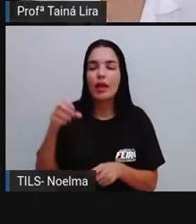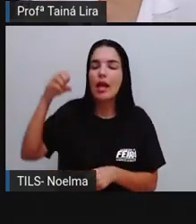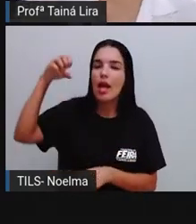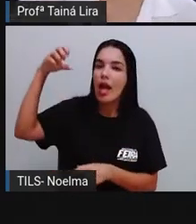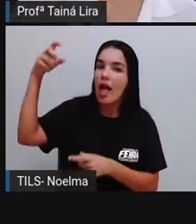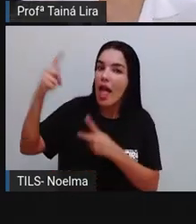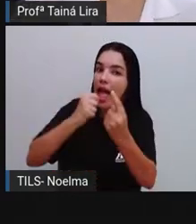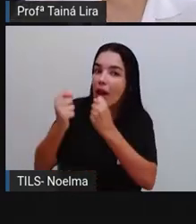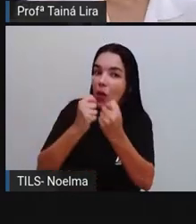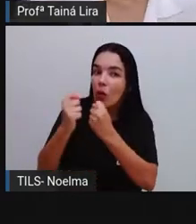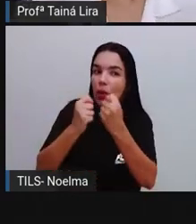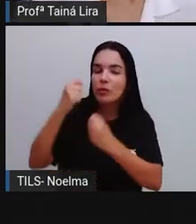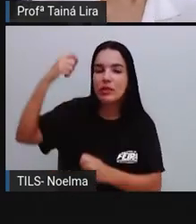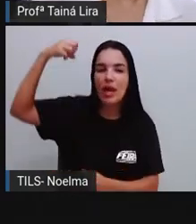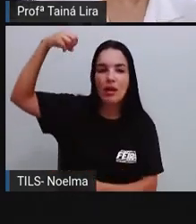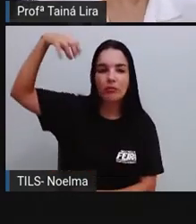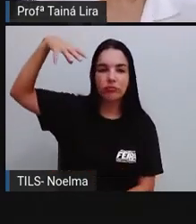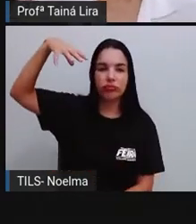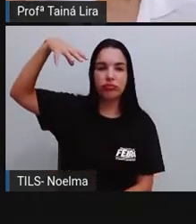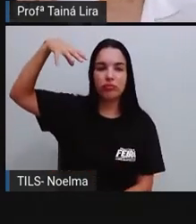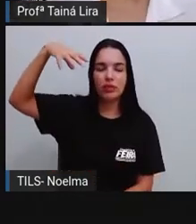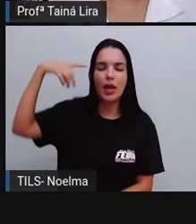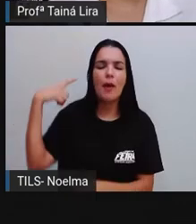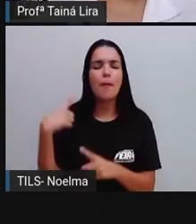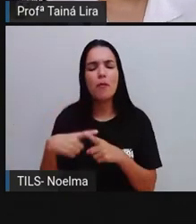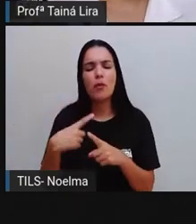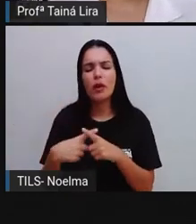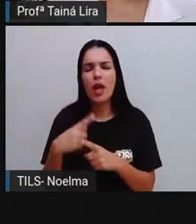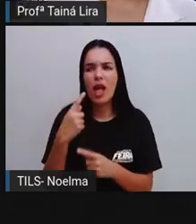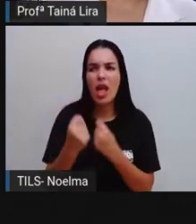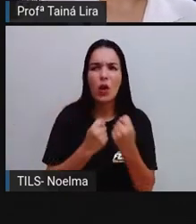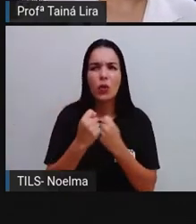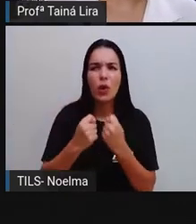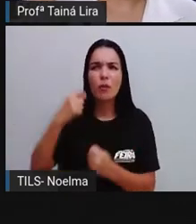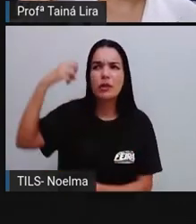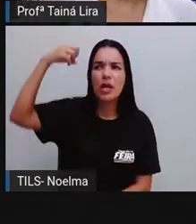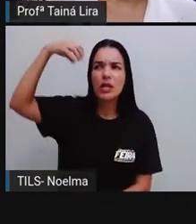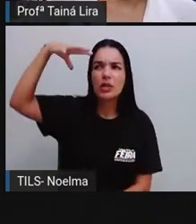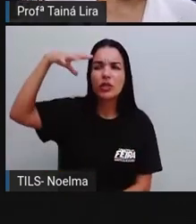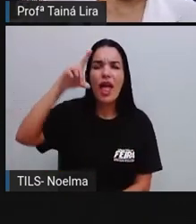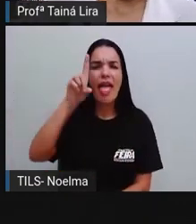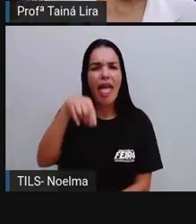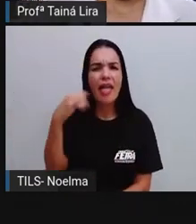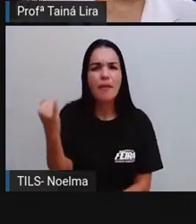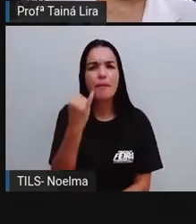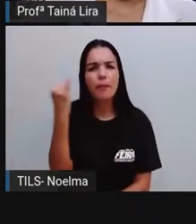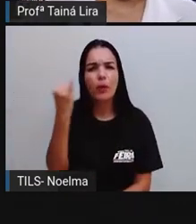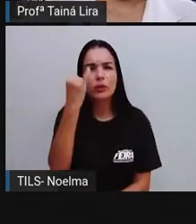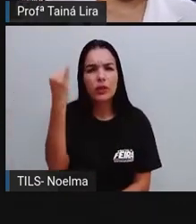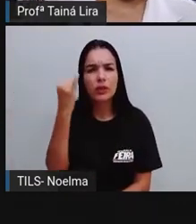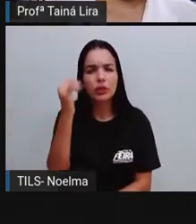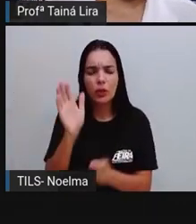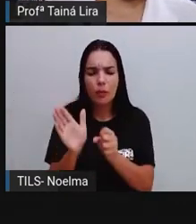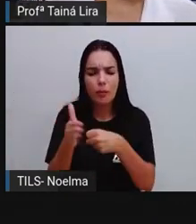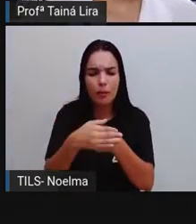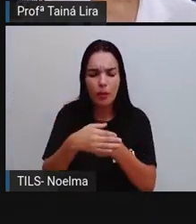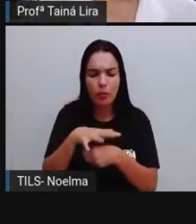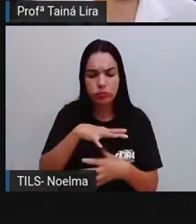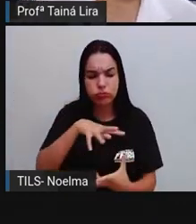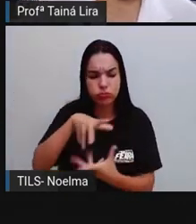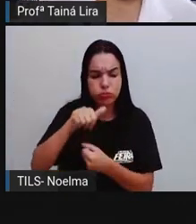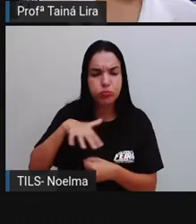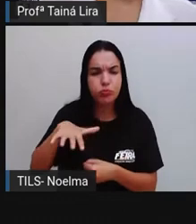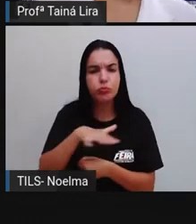Economizar energia. Pró, por que que economizar energia é tão importante para preservar o meio ambiente?